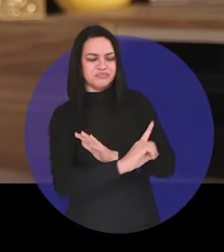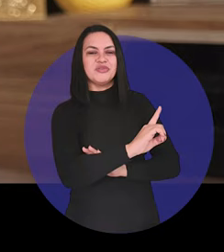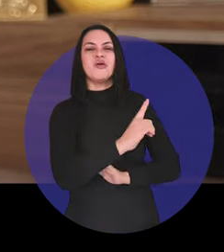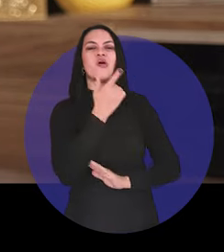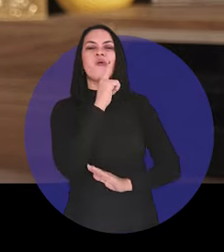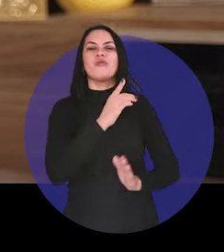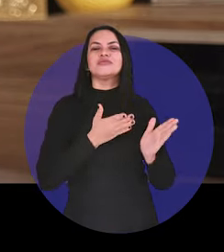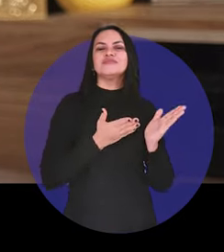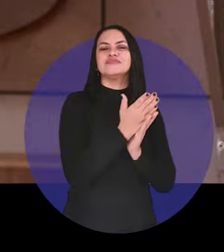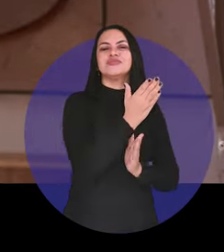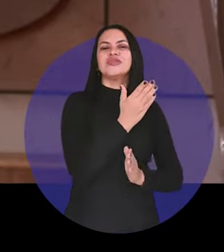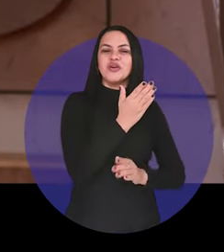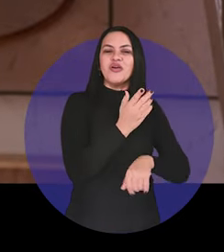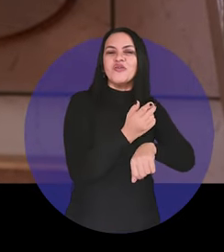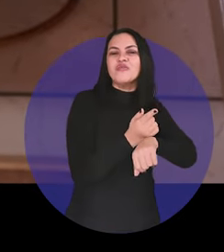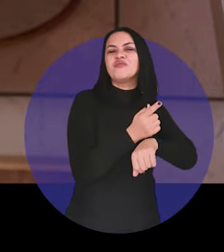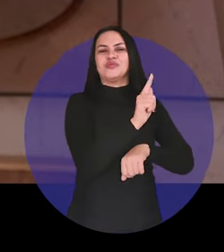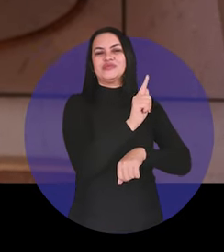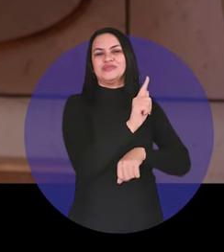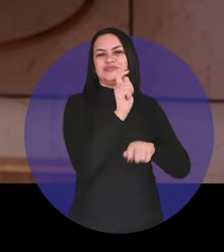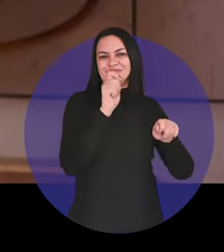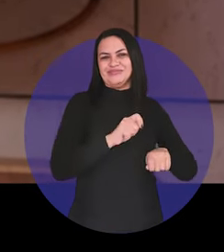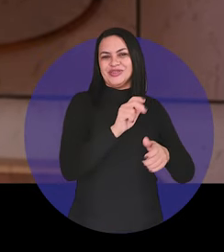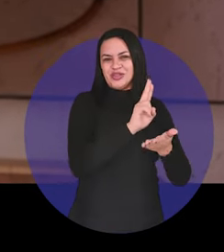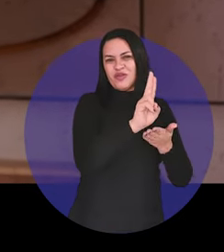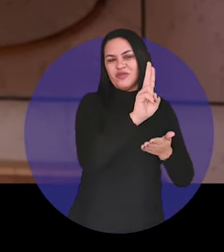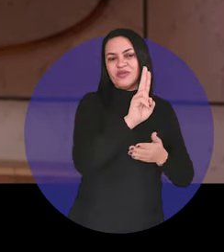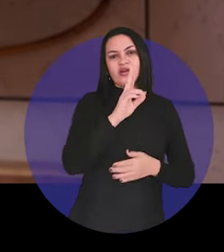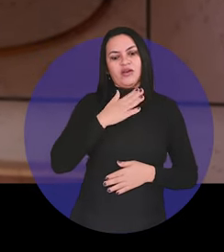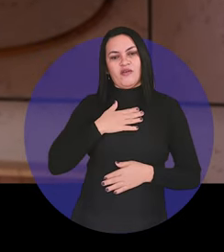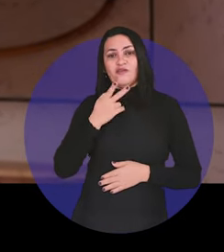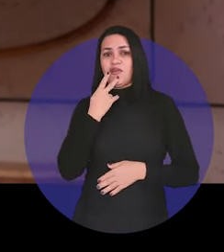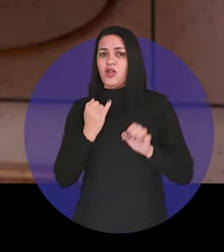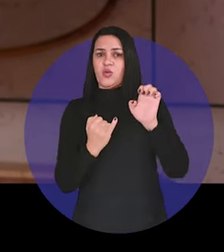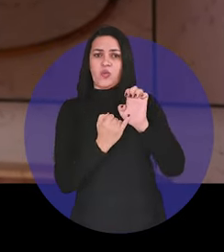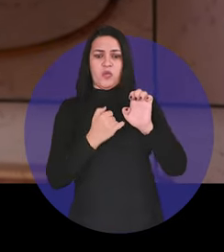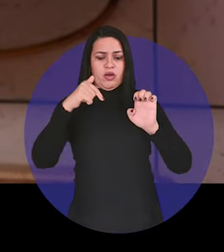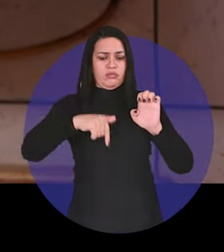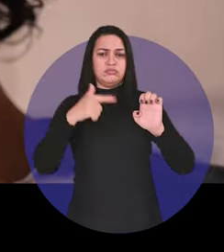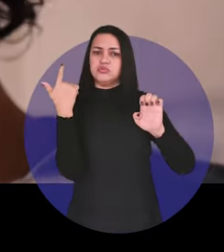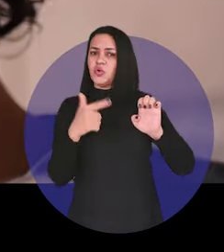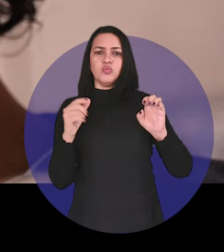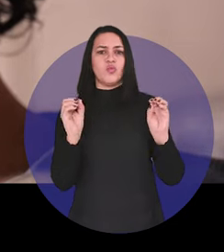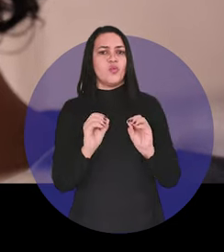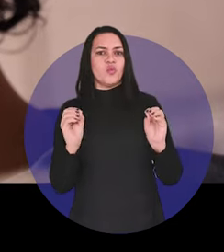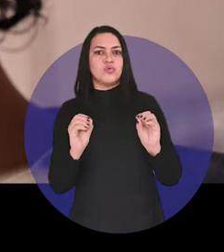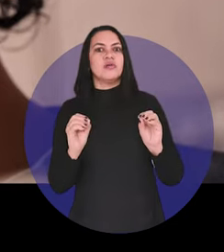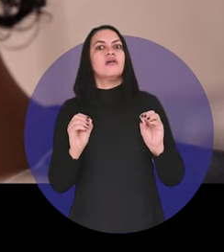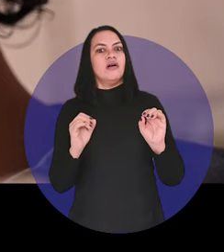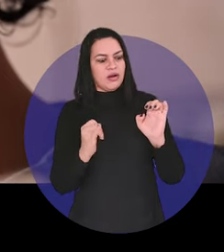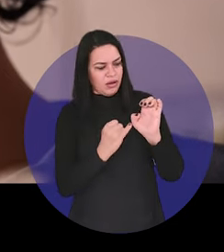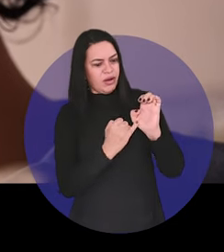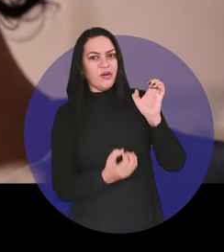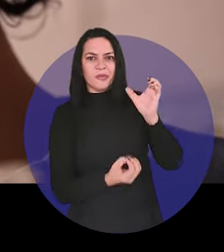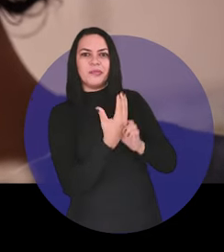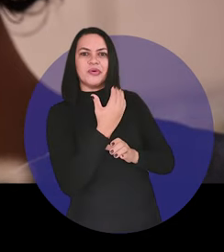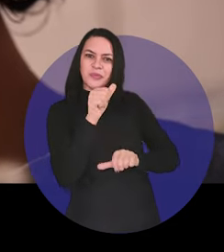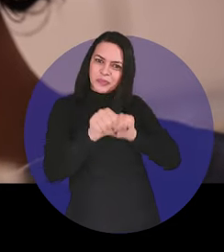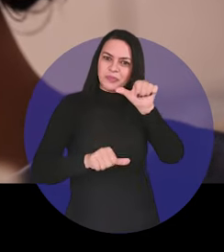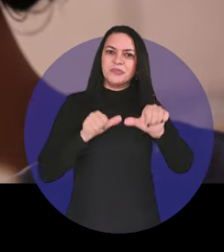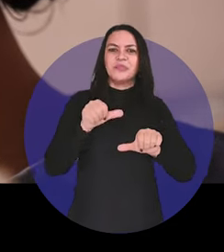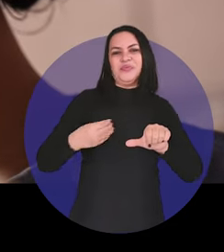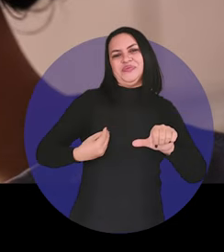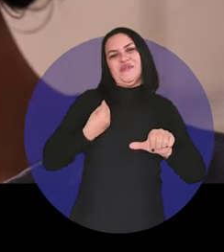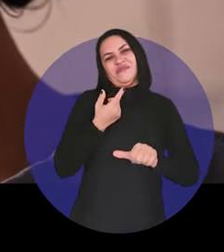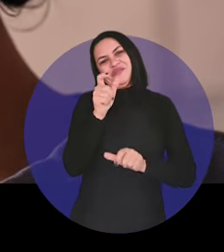universidade ter uma graduação. A gente fala do IEMA aqui, que era uma coisa que não tinha, que é uma coisa que muda muito a vida das pessoas que